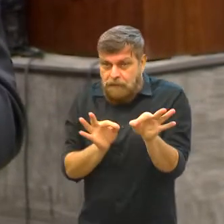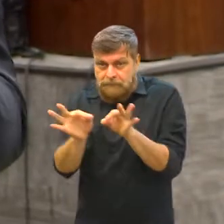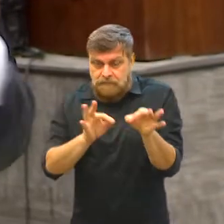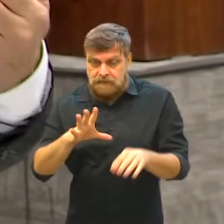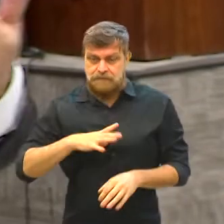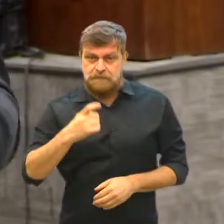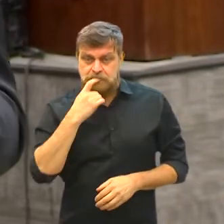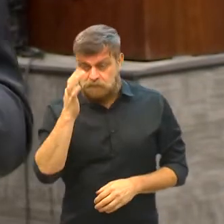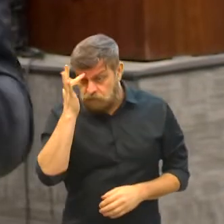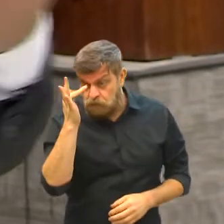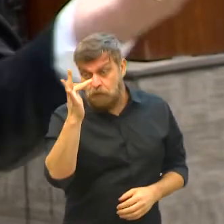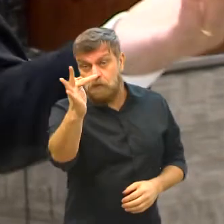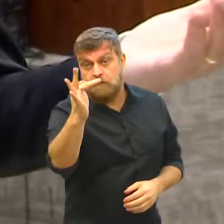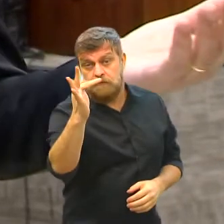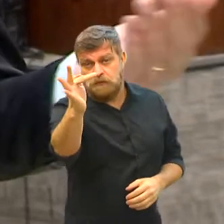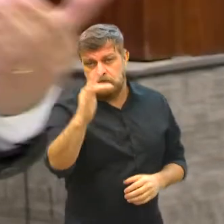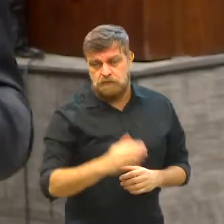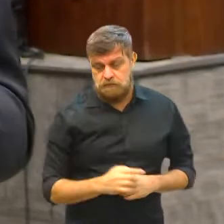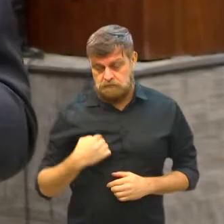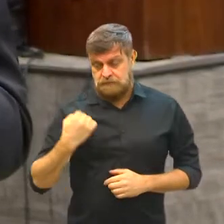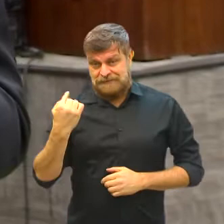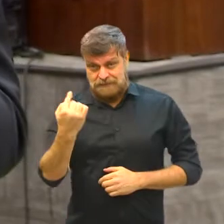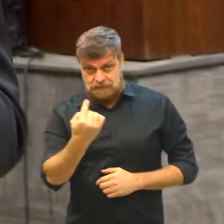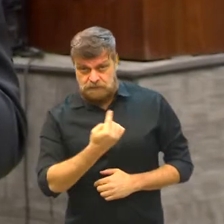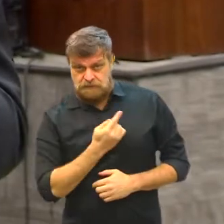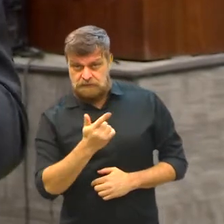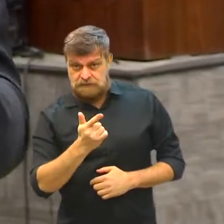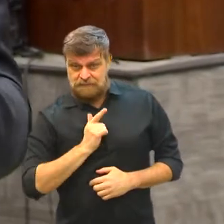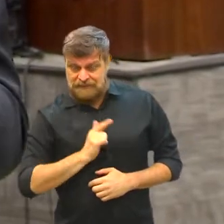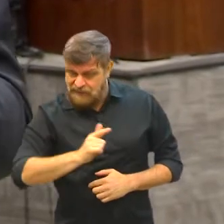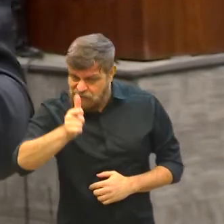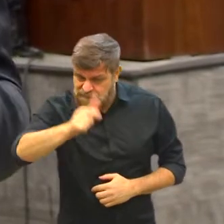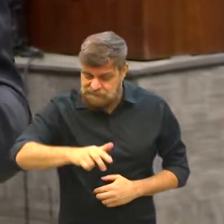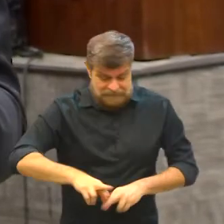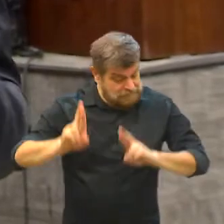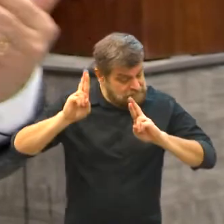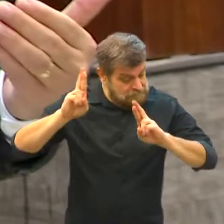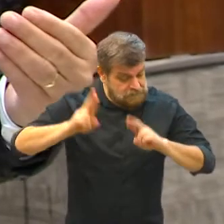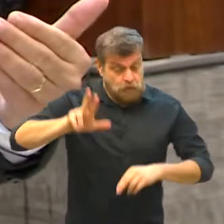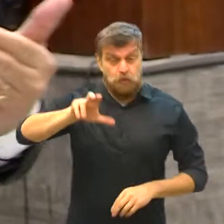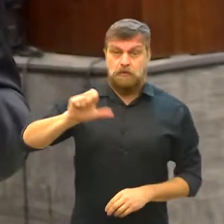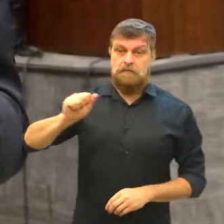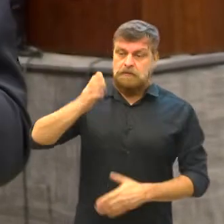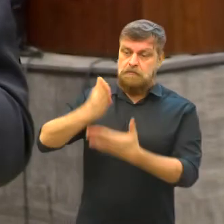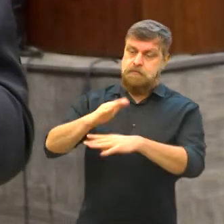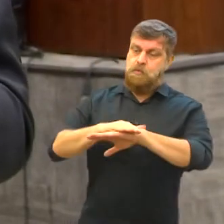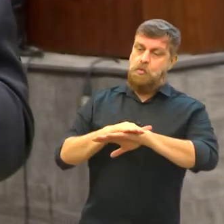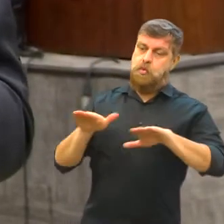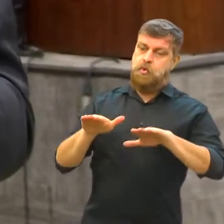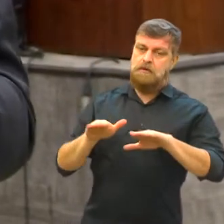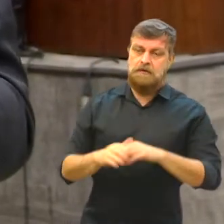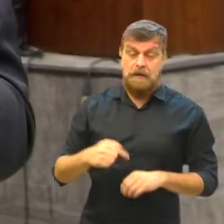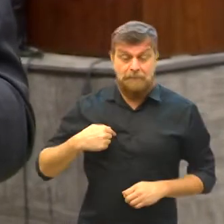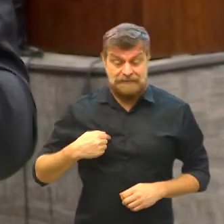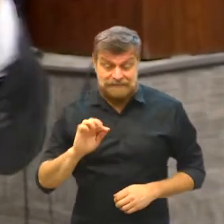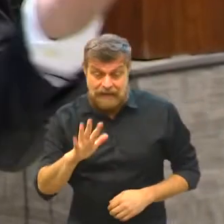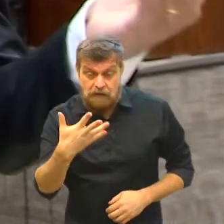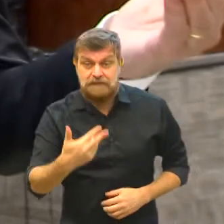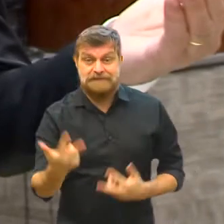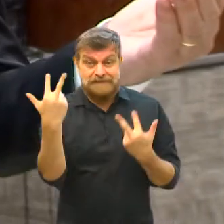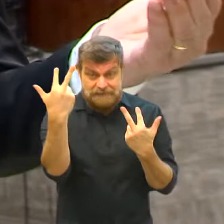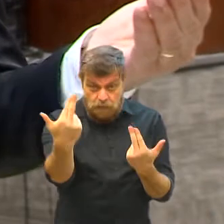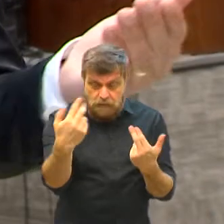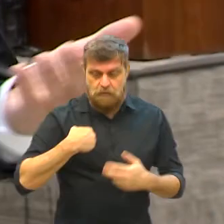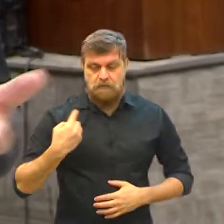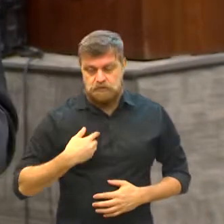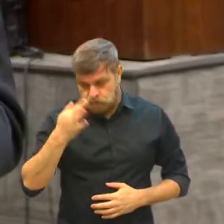preparar o município para o futuro. Se nós tivermos que viver, esperamos que isso não aconteça, mas situações